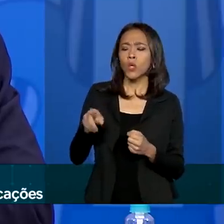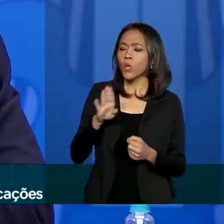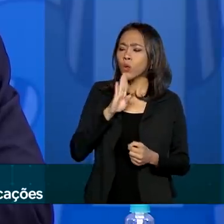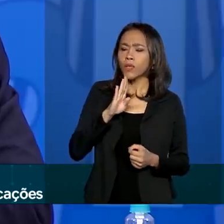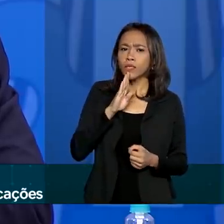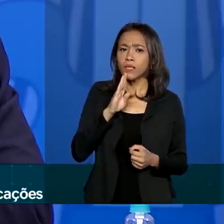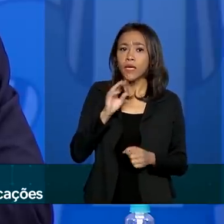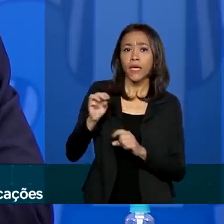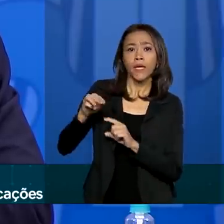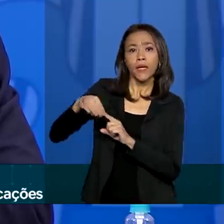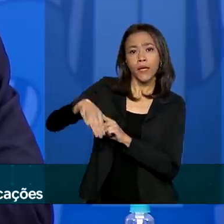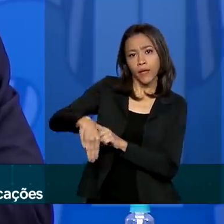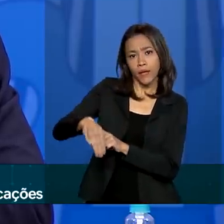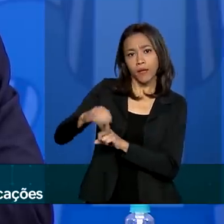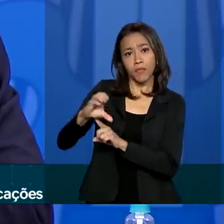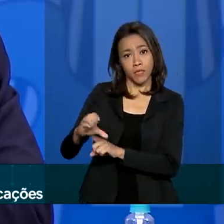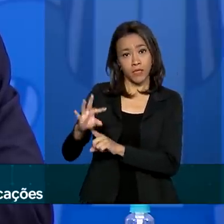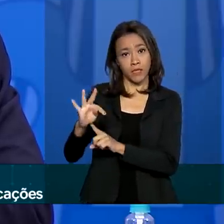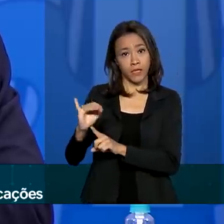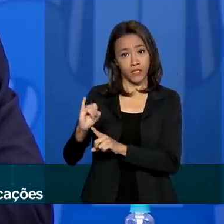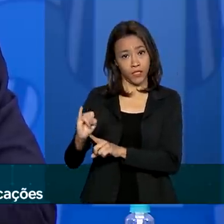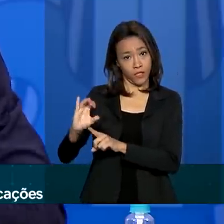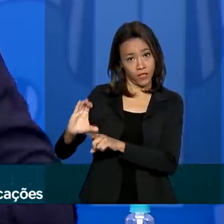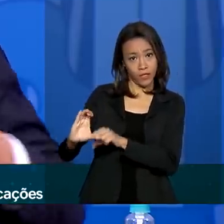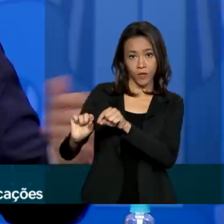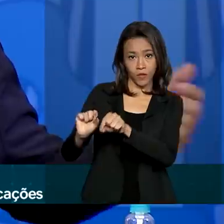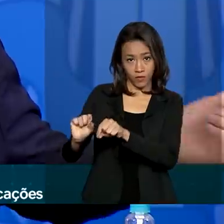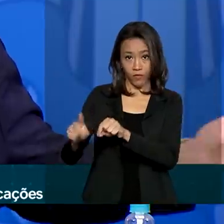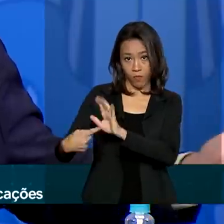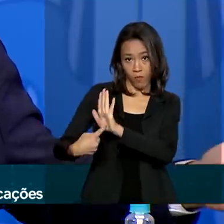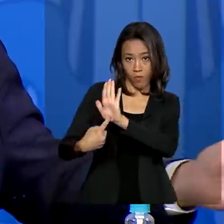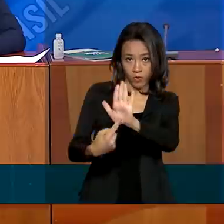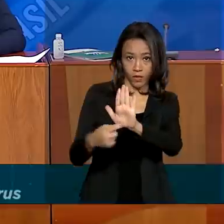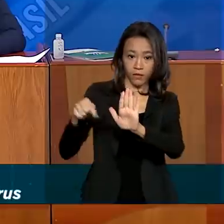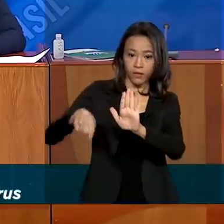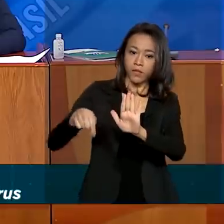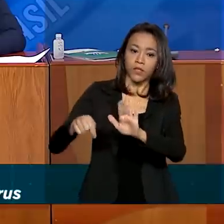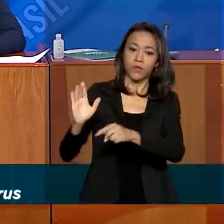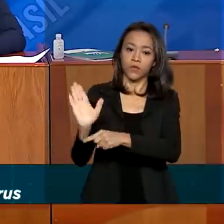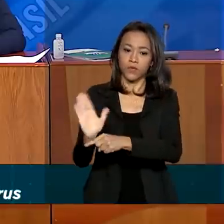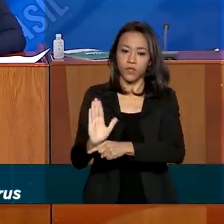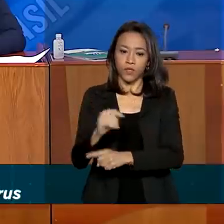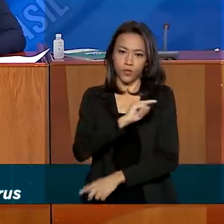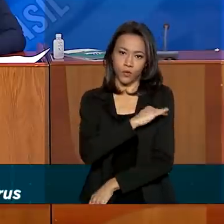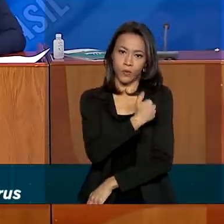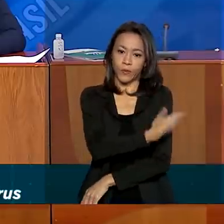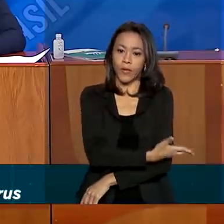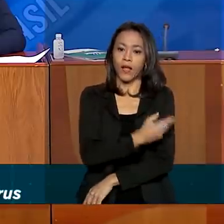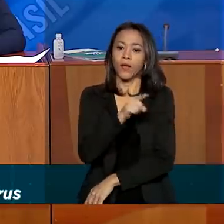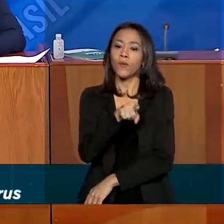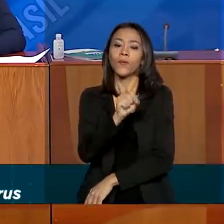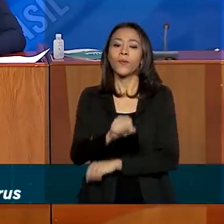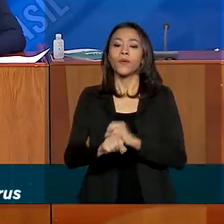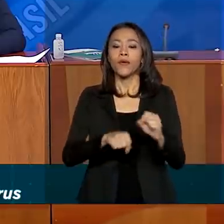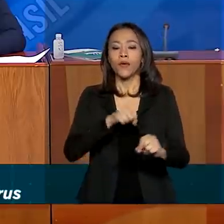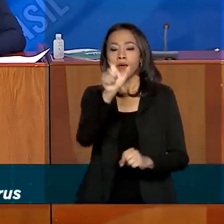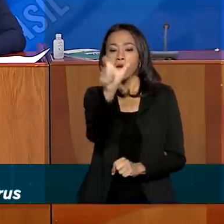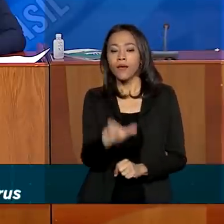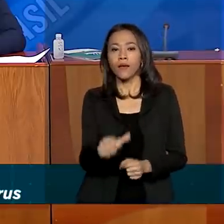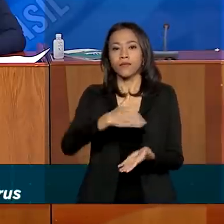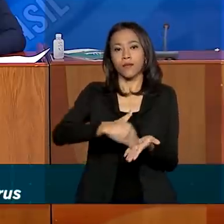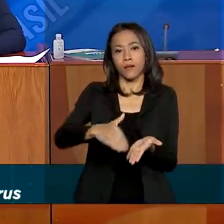citada nesse vídeo. O doutor Marcelo Morales, aqui do meu lado, nosso secretário de pesquisas no Ministério,